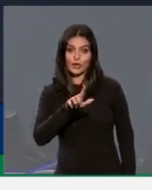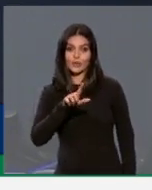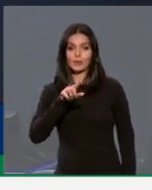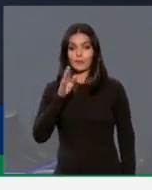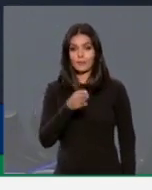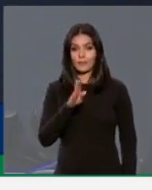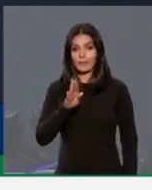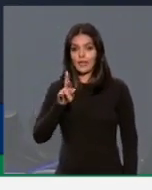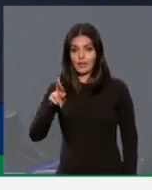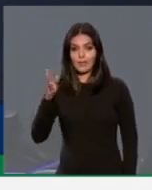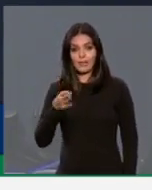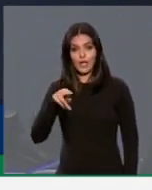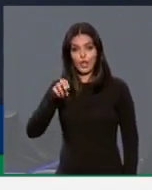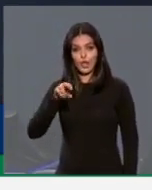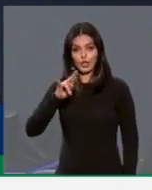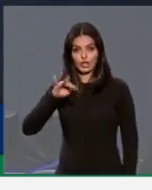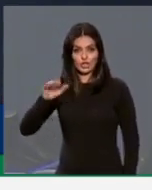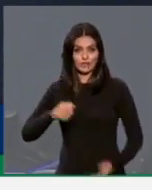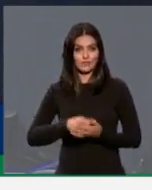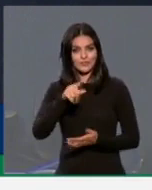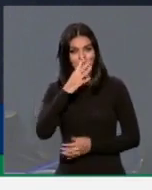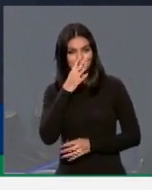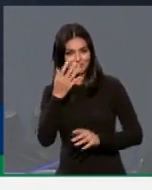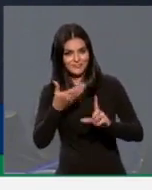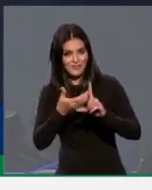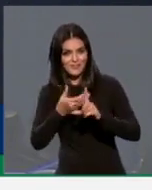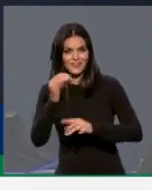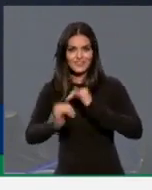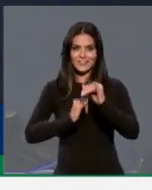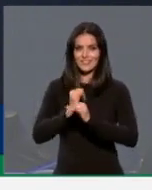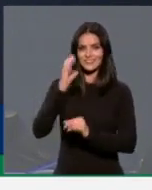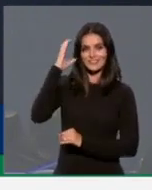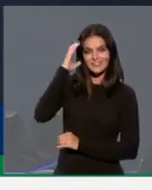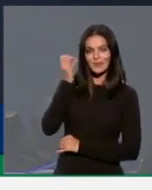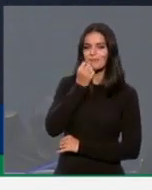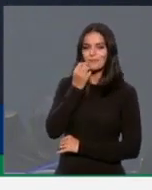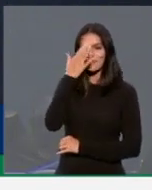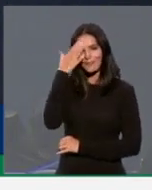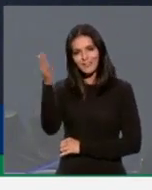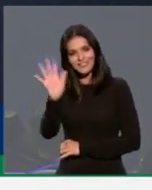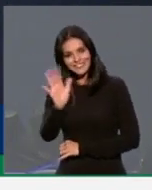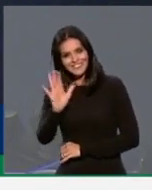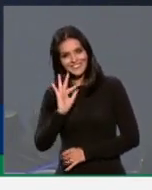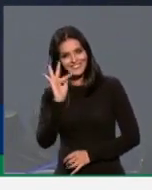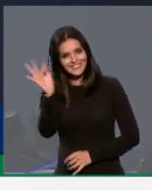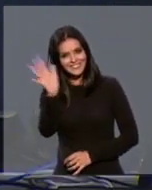conosco até agora aqui pela rádio, pela TV e também pela internet, muito obrigado por sua audiência e até a próxima.